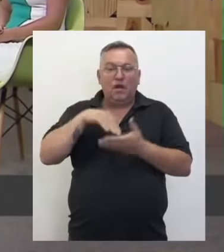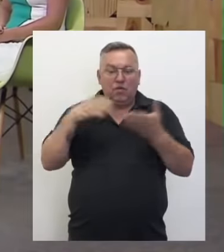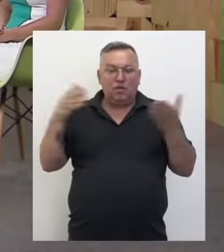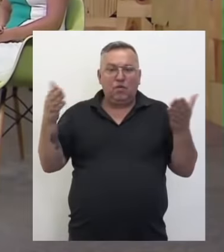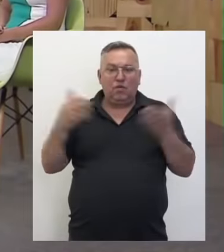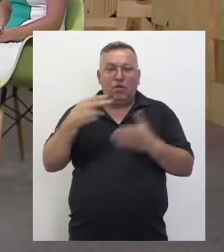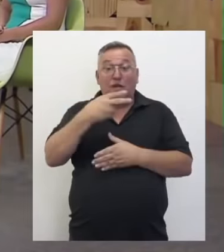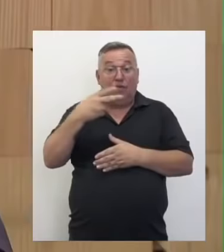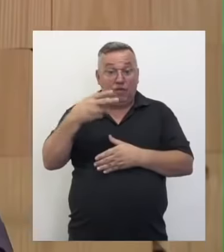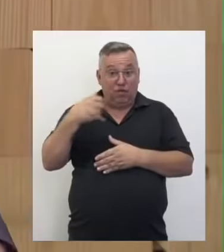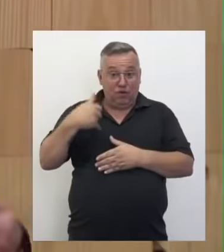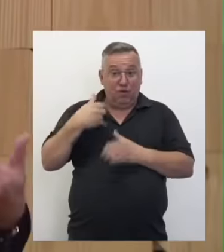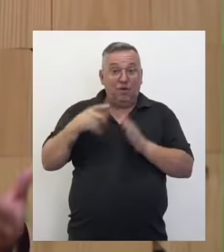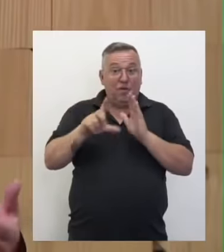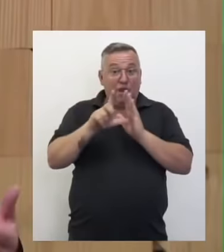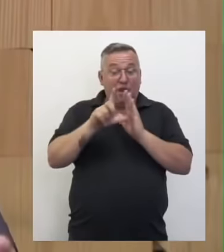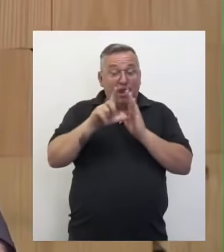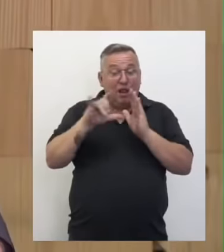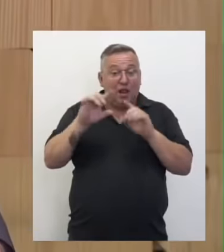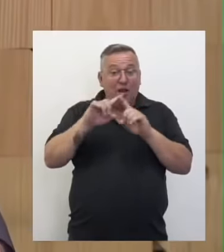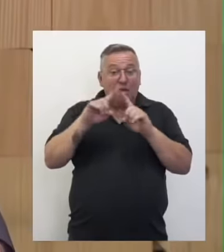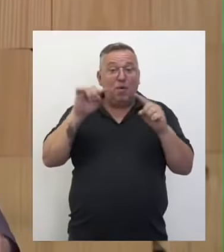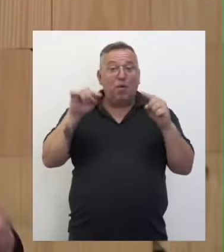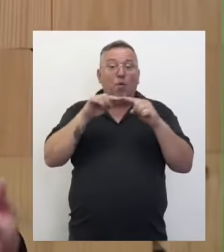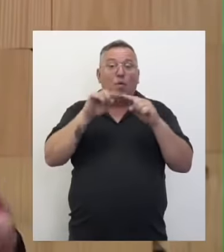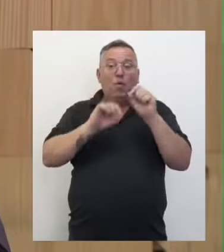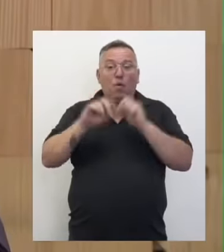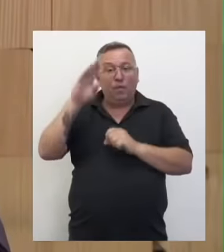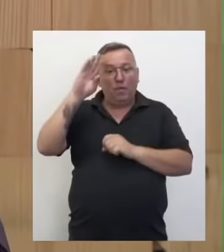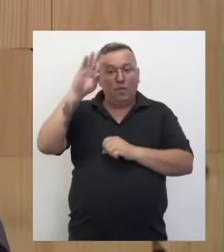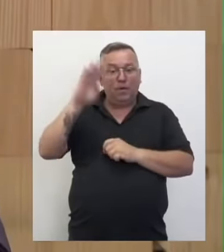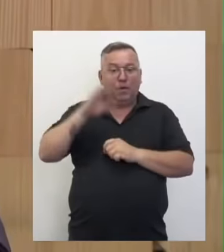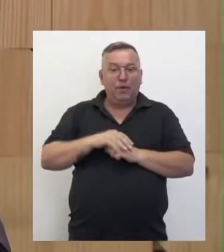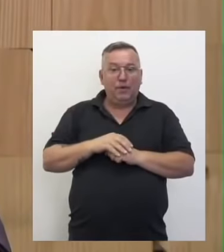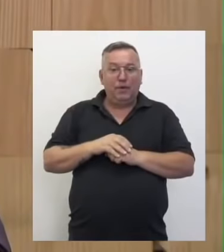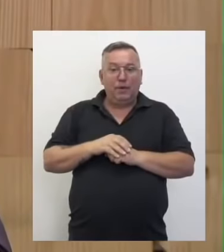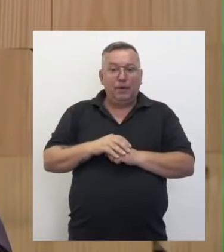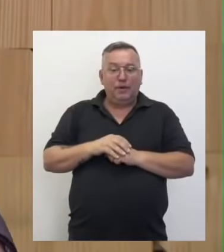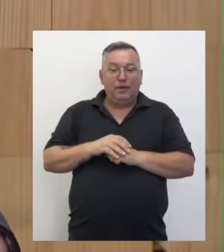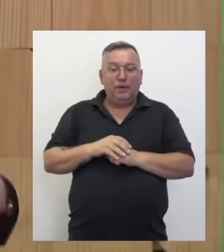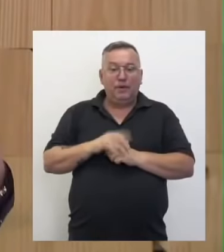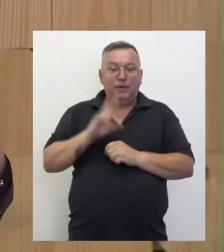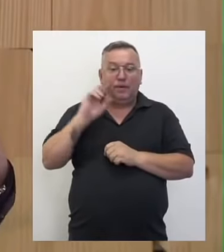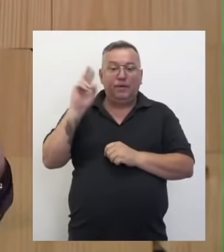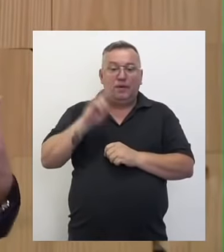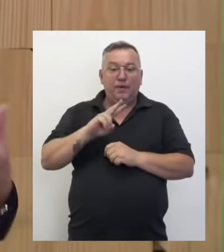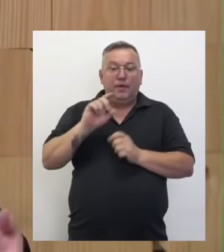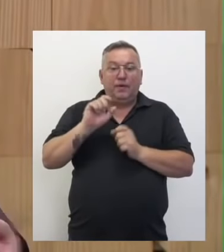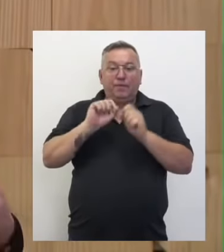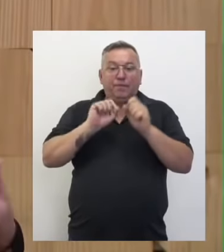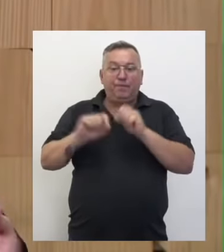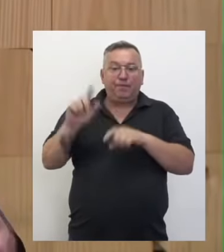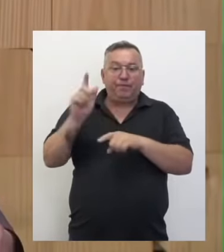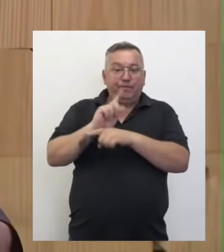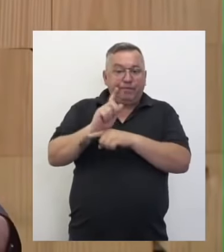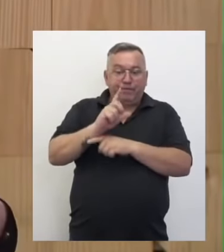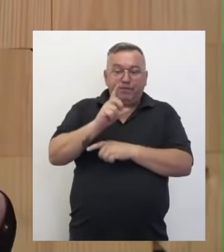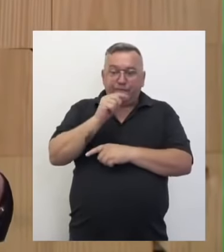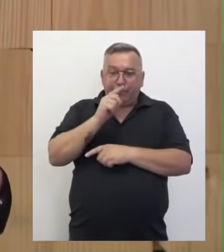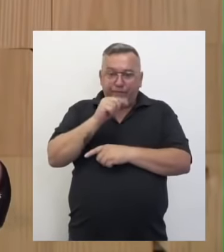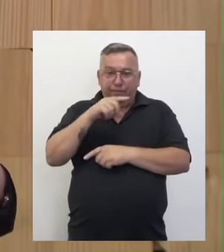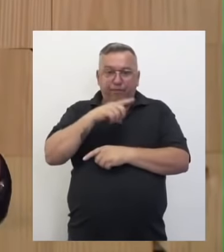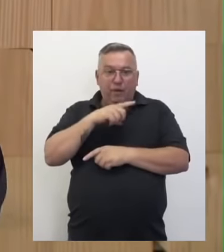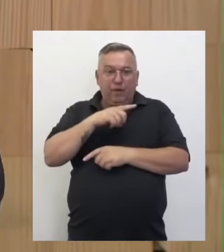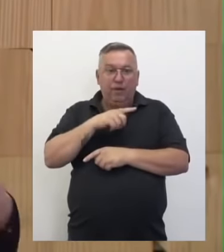22 anos, mas ela tem como seu objetivo principal. Primeiro, fazer uma gestão da água de forma que se